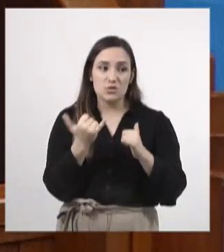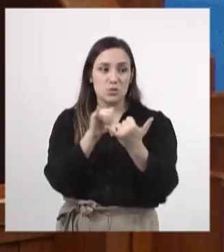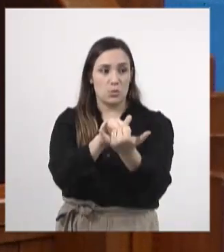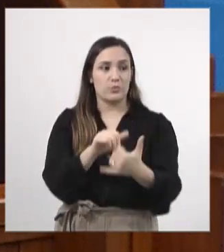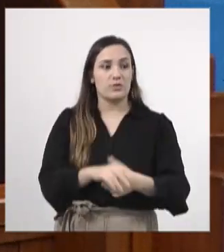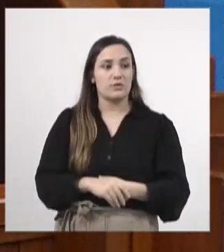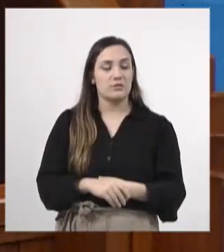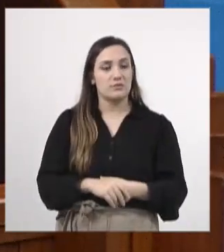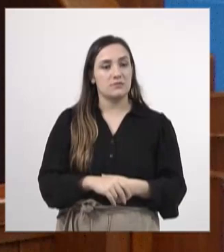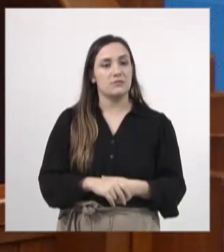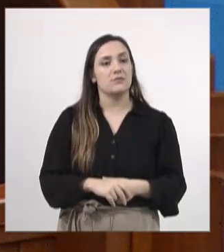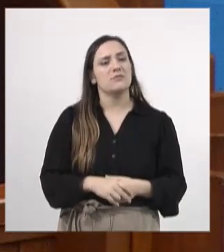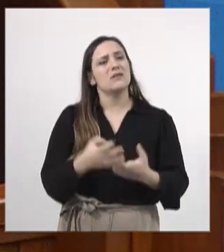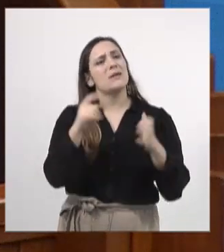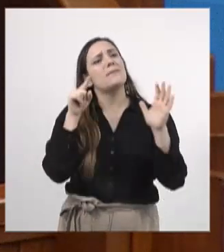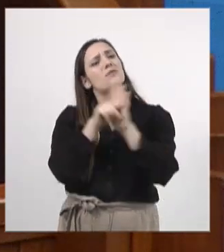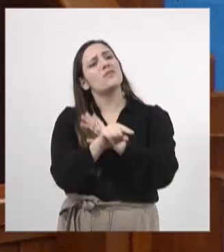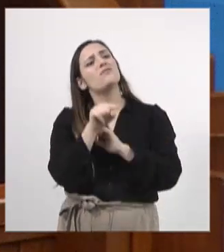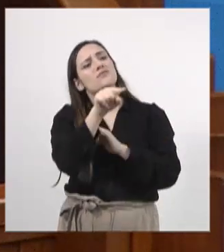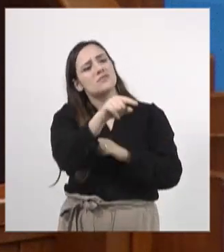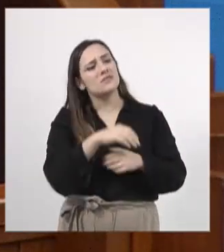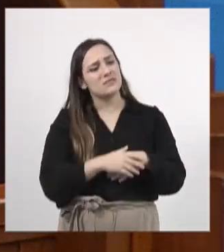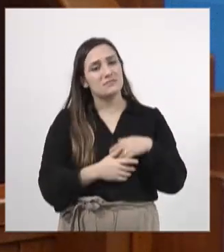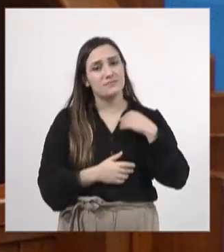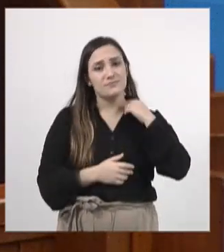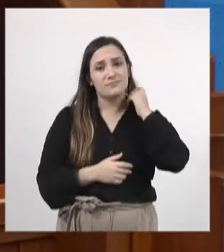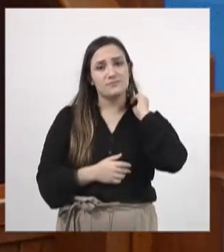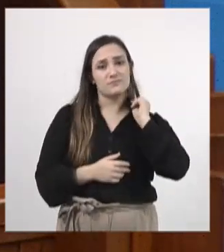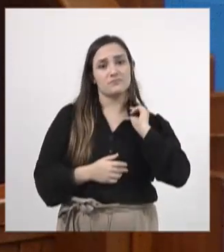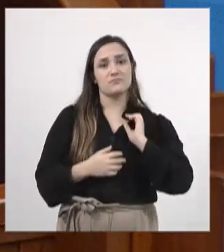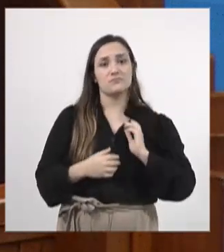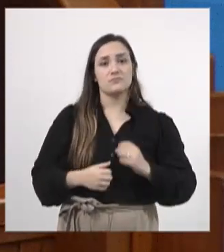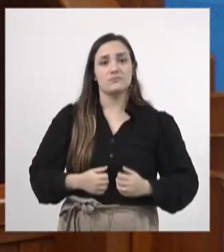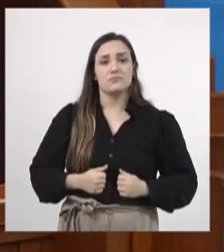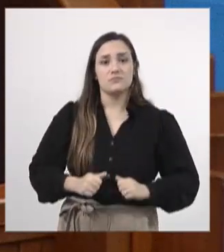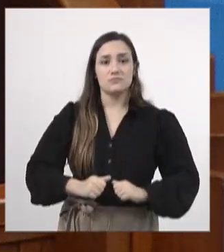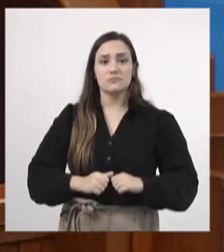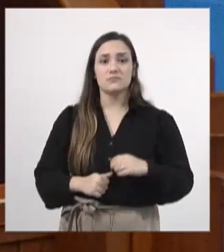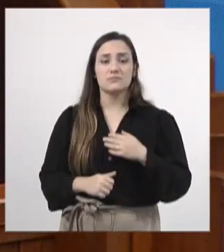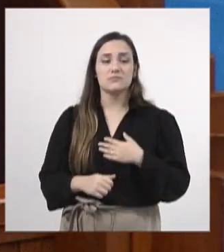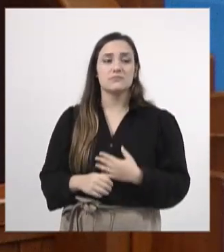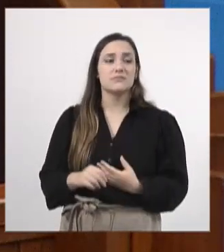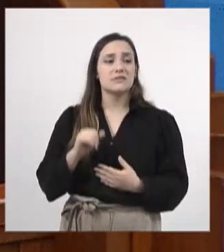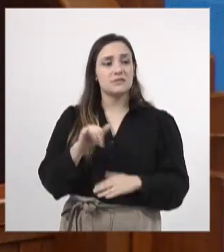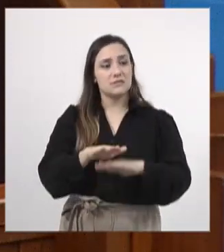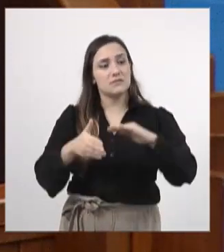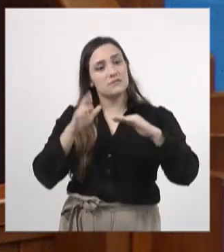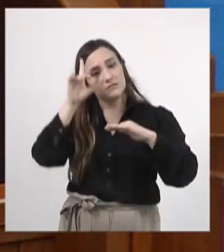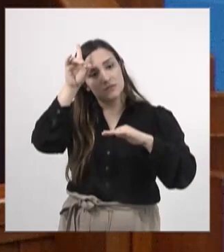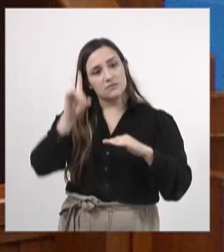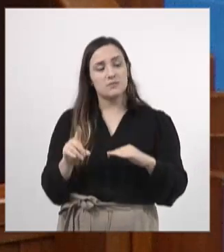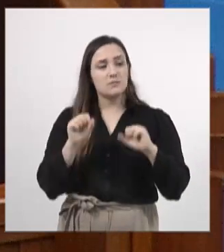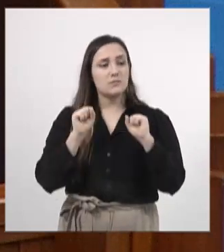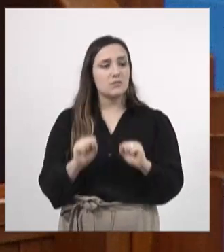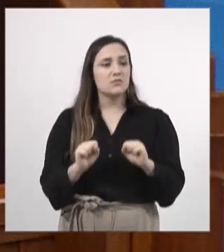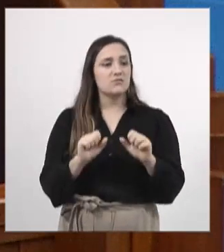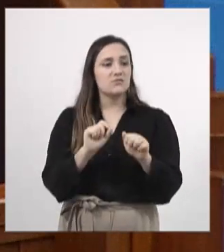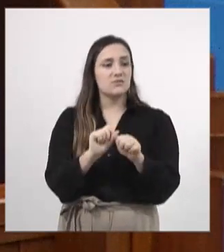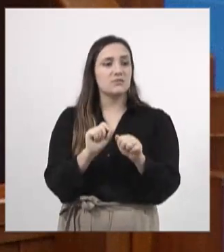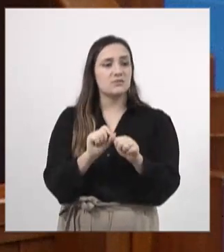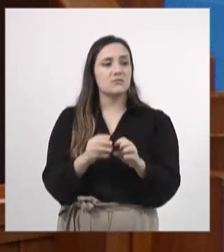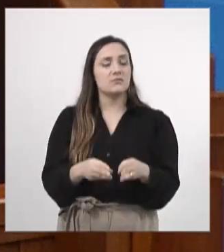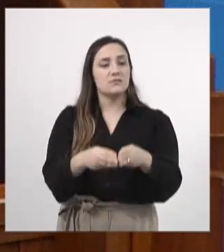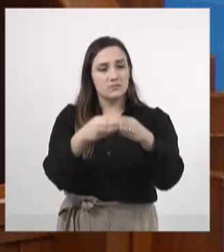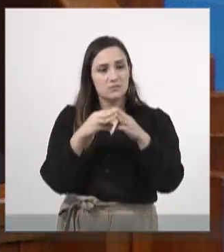queria consultá-lo, para que, se a mesa pudesse encaminhar uma moção de